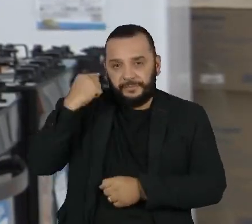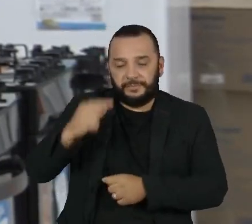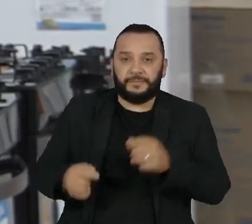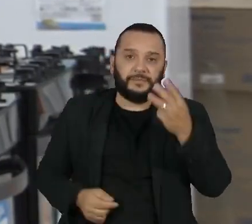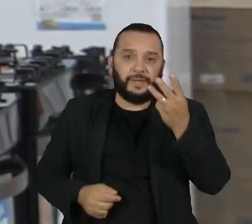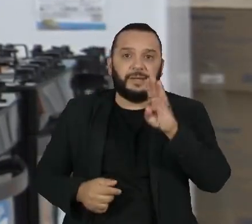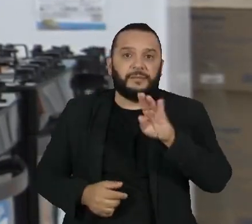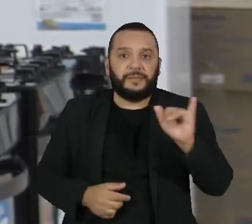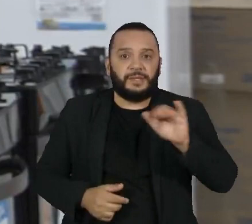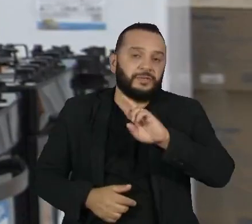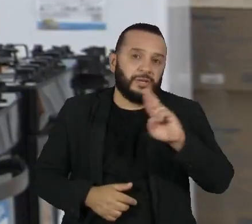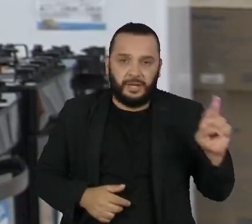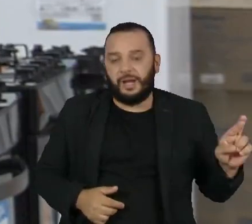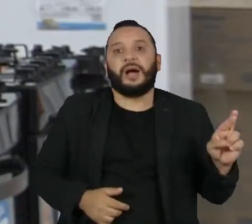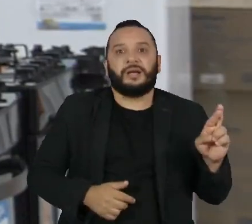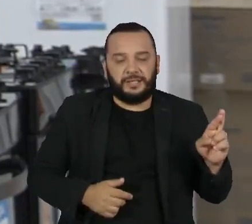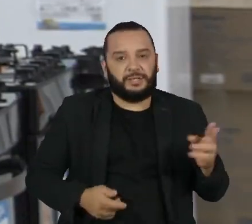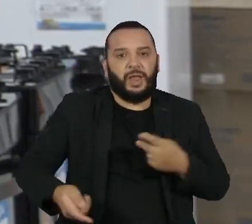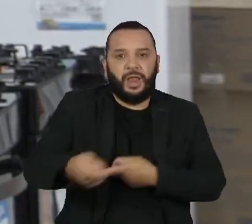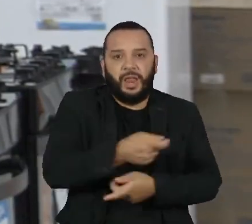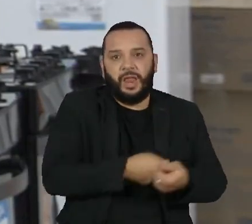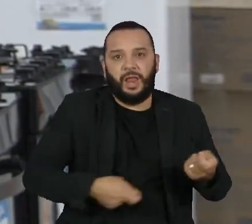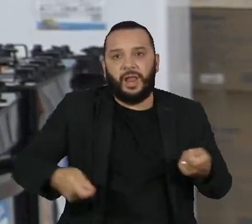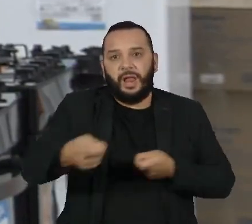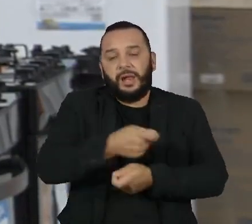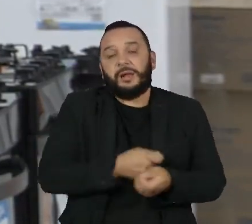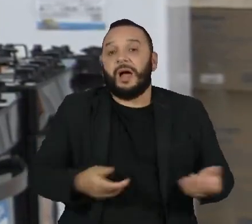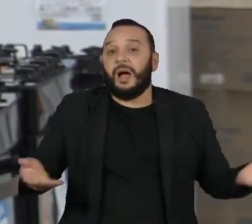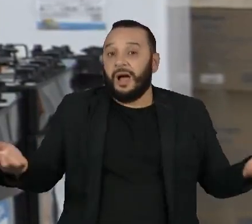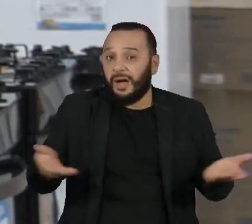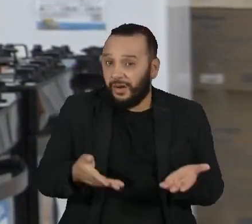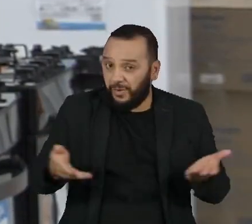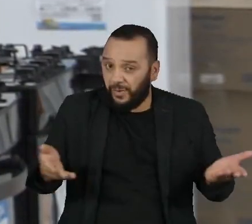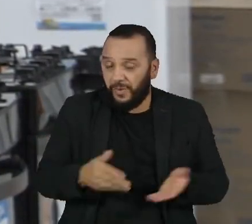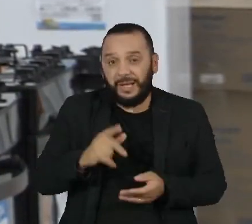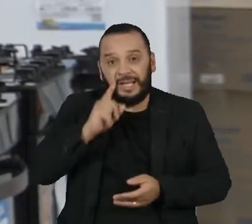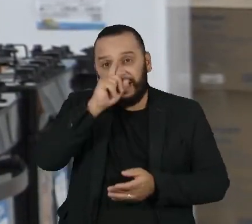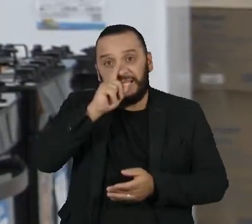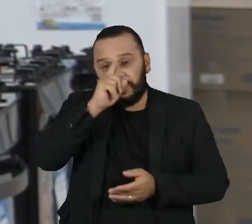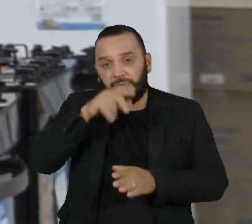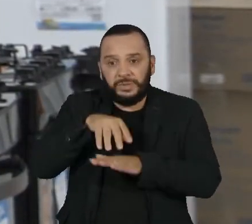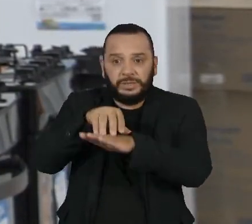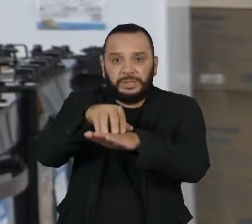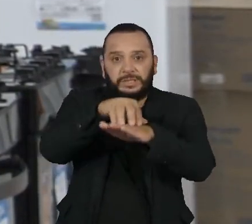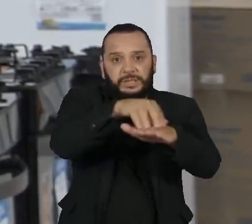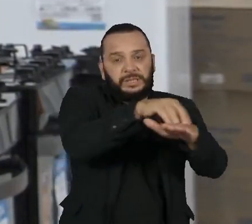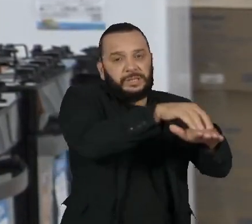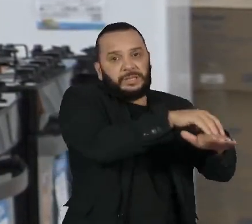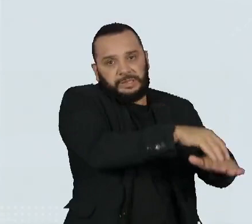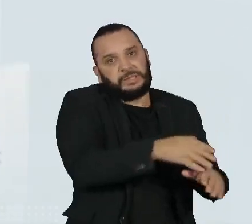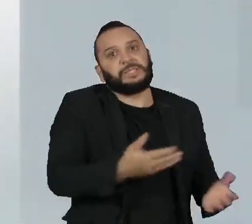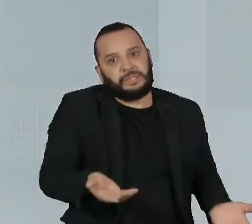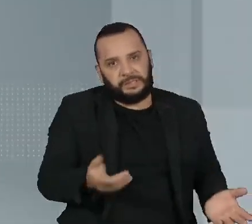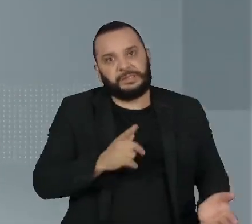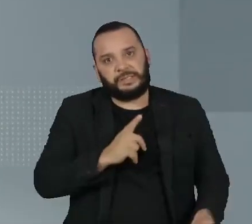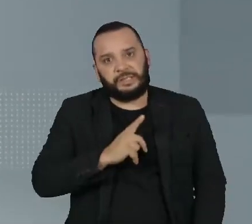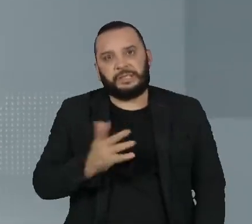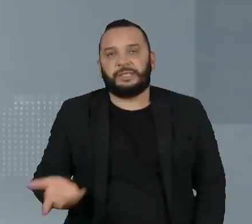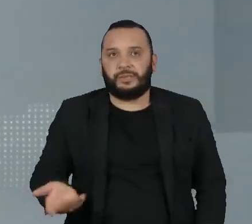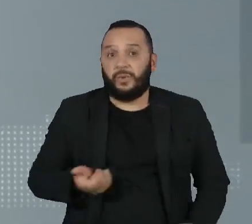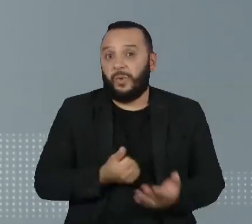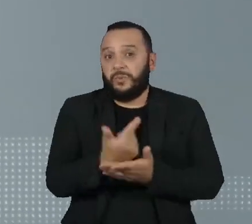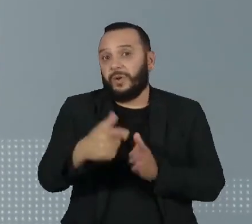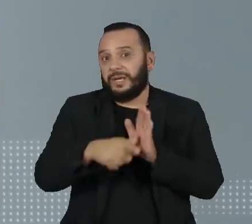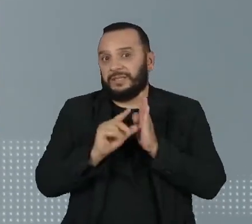Agora, o varejo aponta riscos de abastecimento nas redes que não anteciparam as compras para o período. Em nota, a